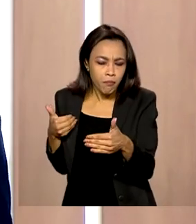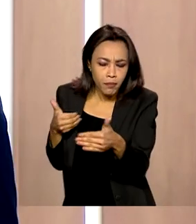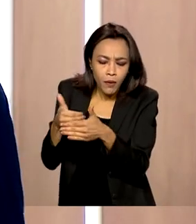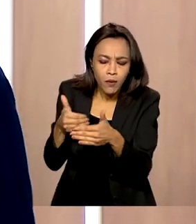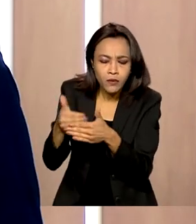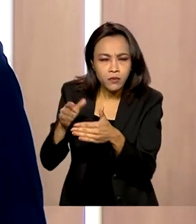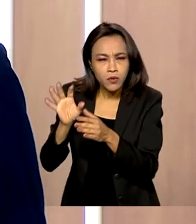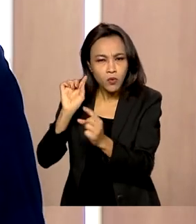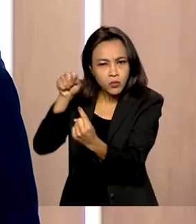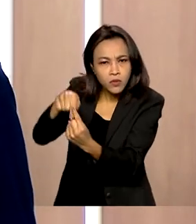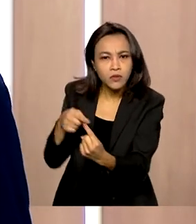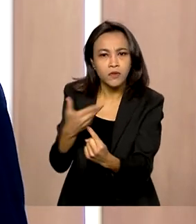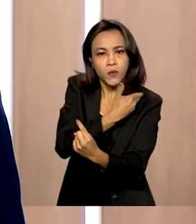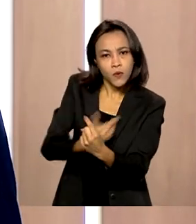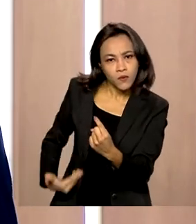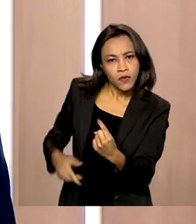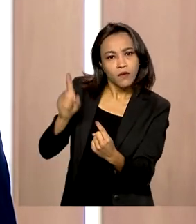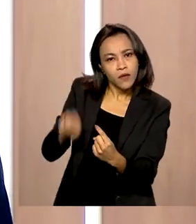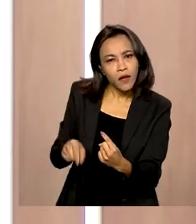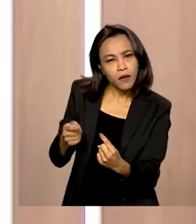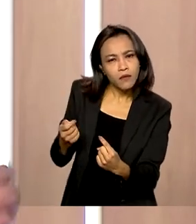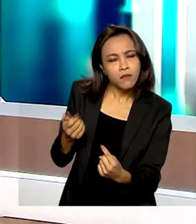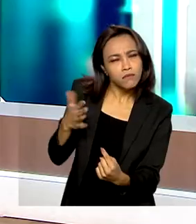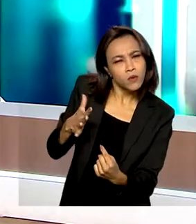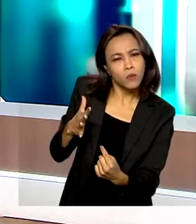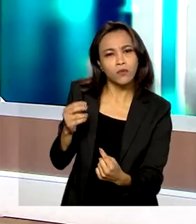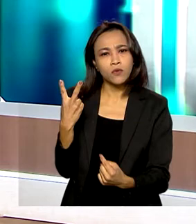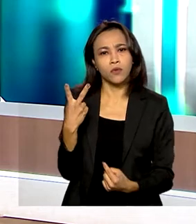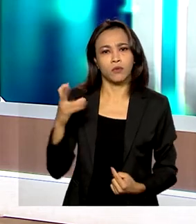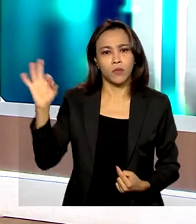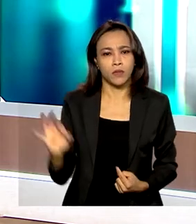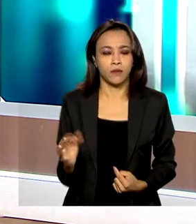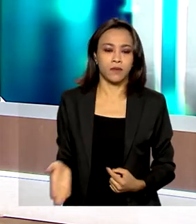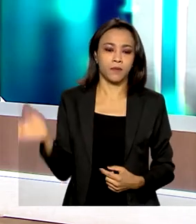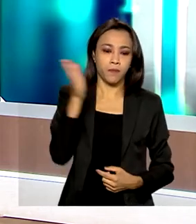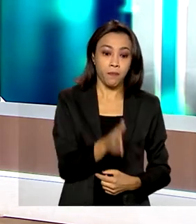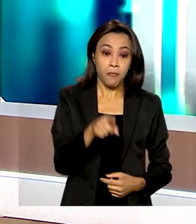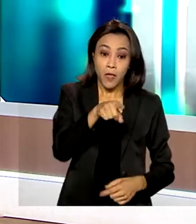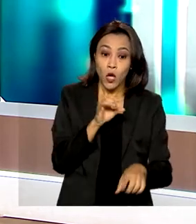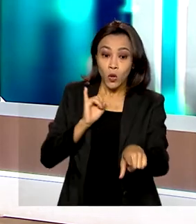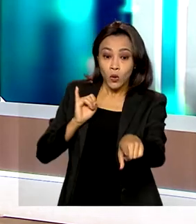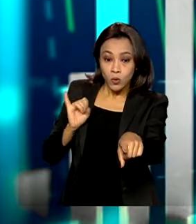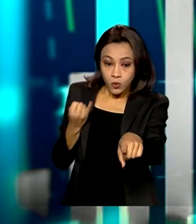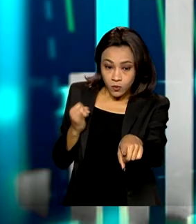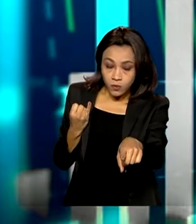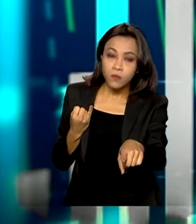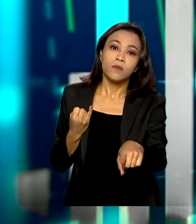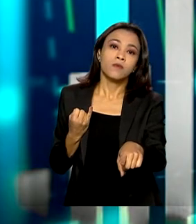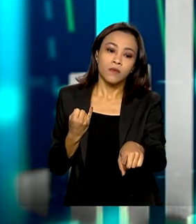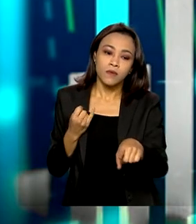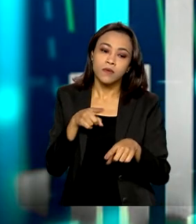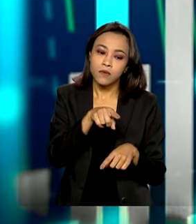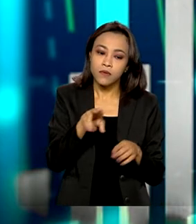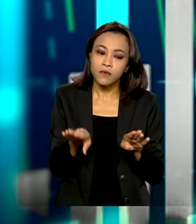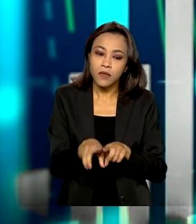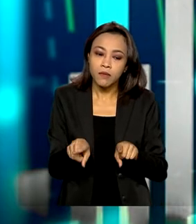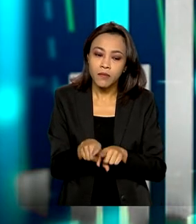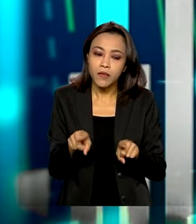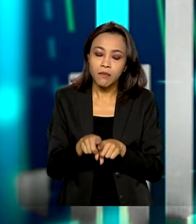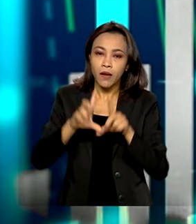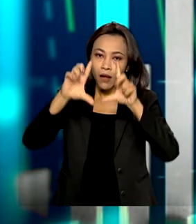do Ministério da Economia, que é em torno de 2%. Em relação às taxas de juros, em função até da expectativa de